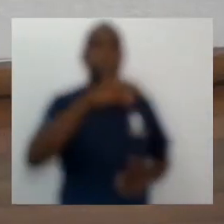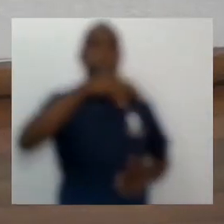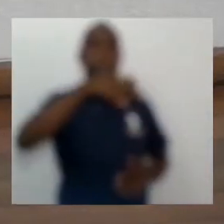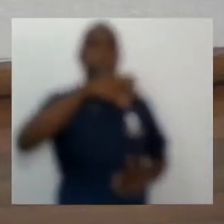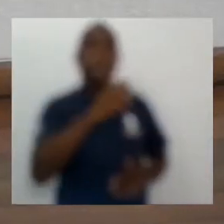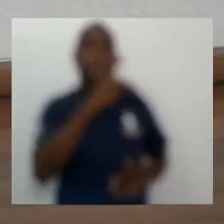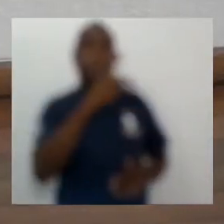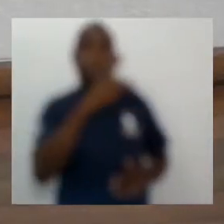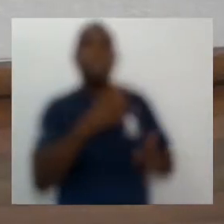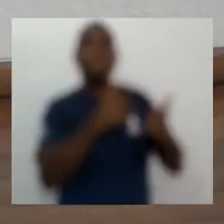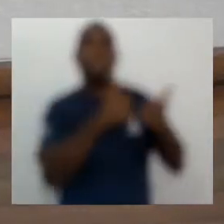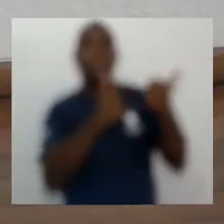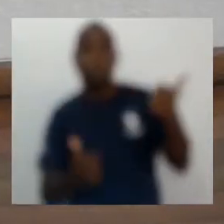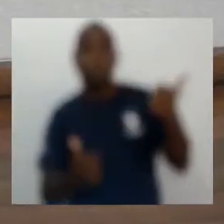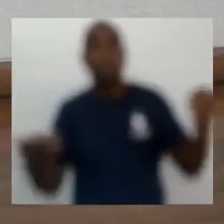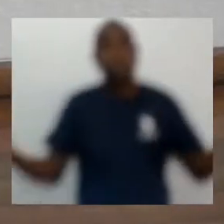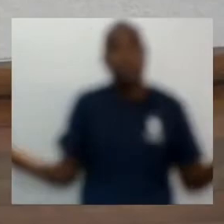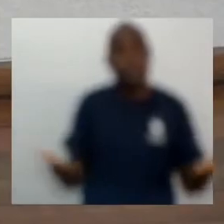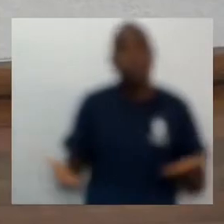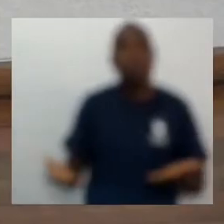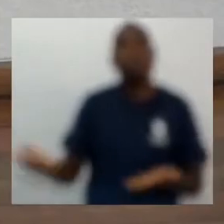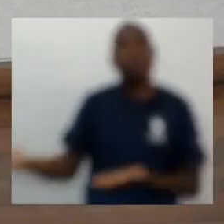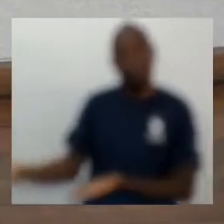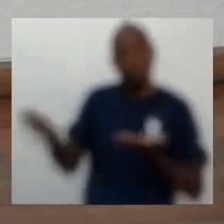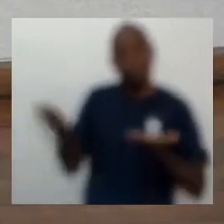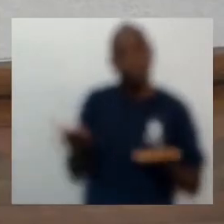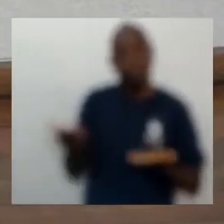convidamos para que ele faça o uso da palavra.